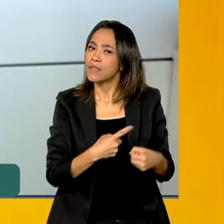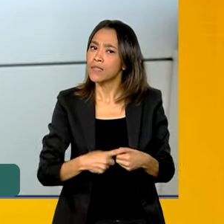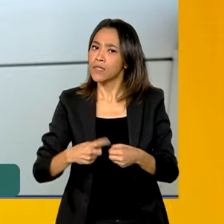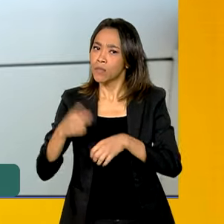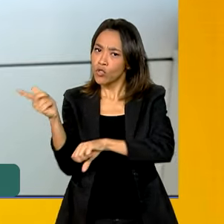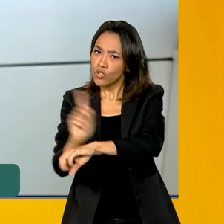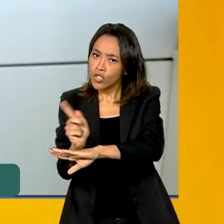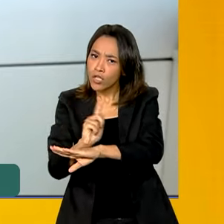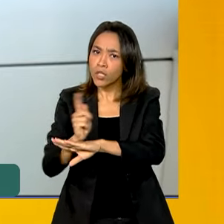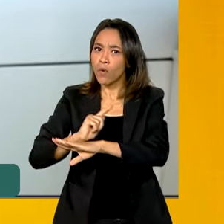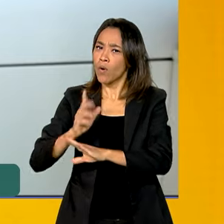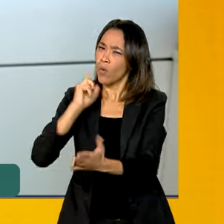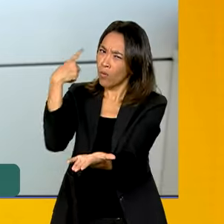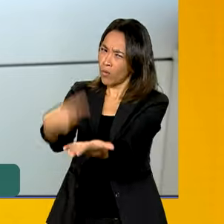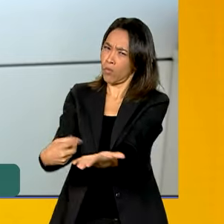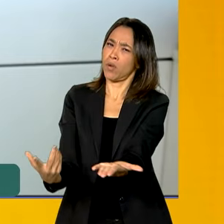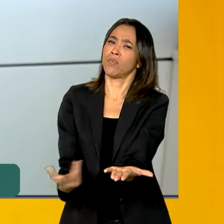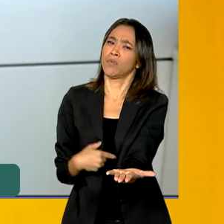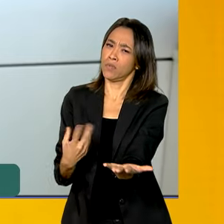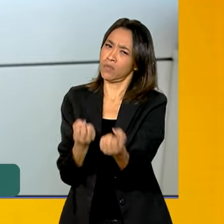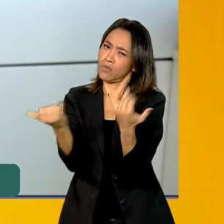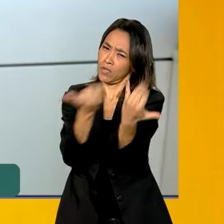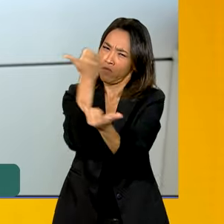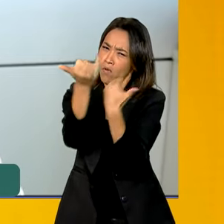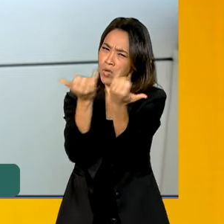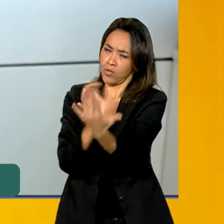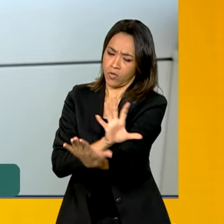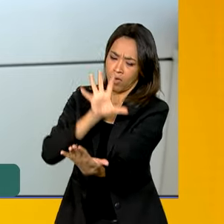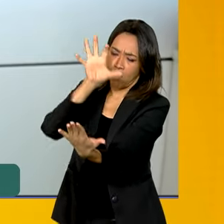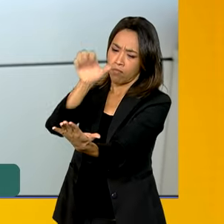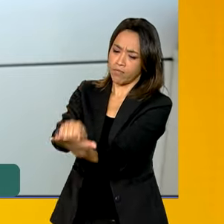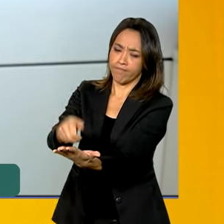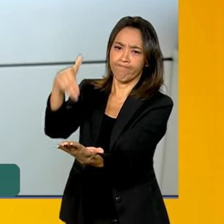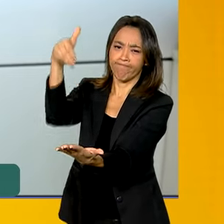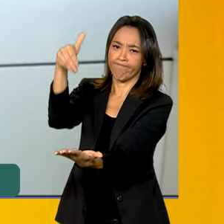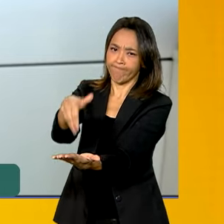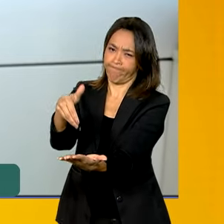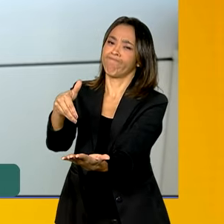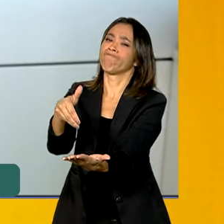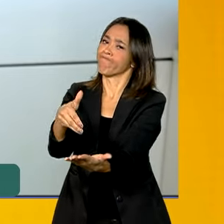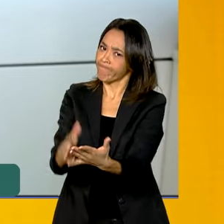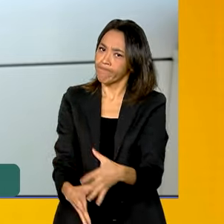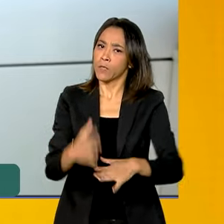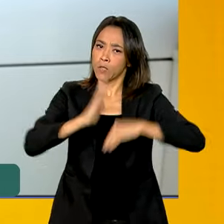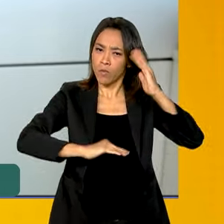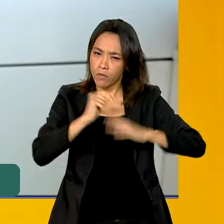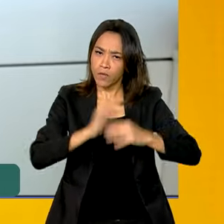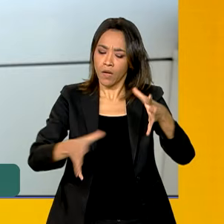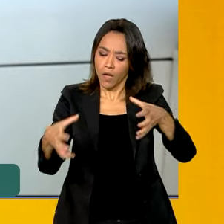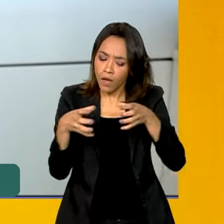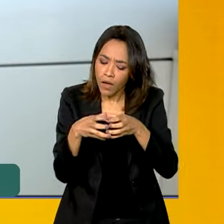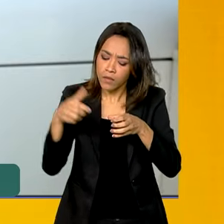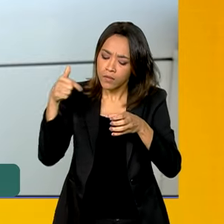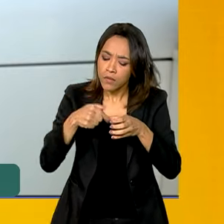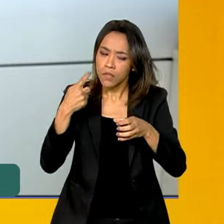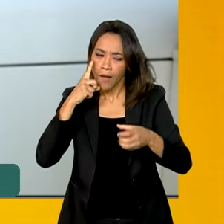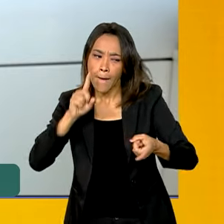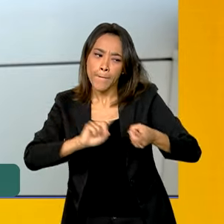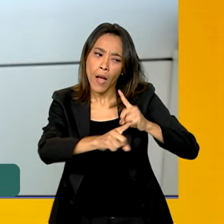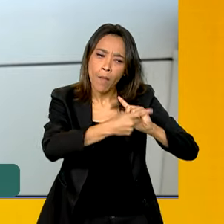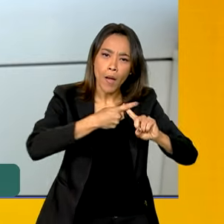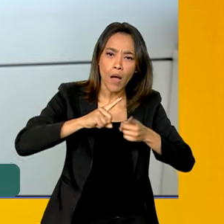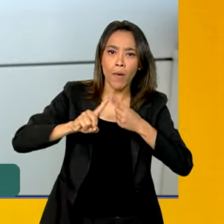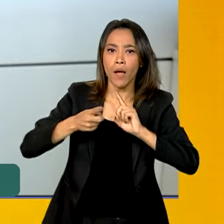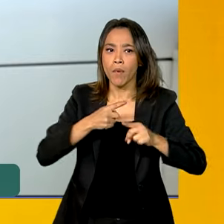compromisso com as informações que entram no cadastro único, com as equipes que precisam estarem muito articuladas